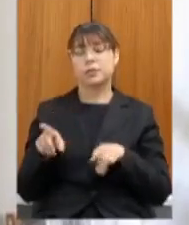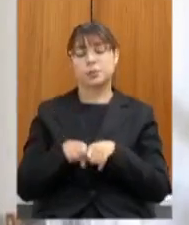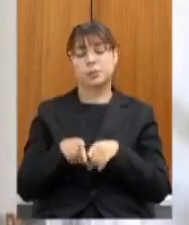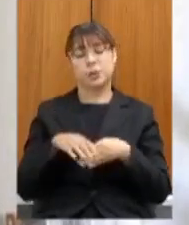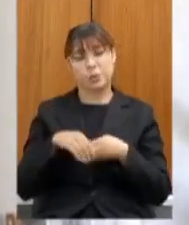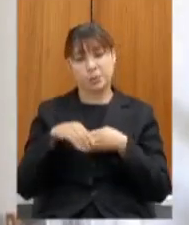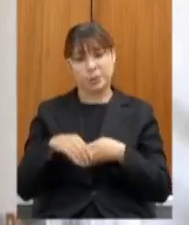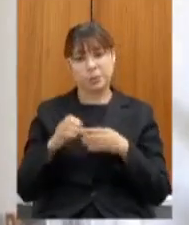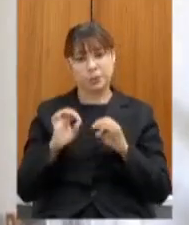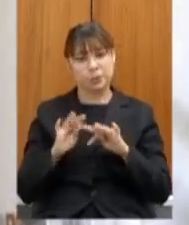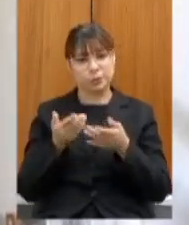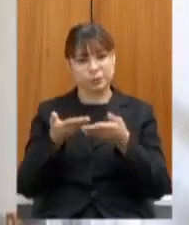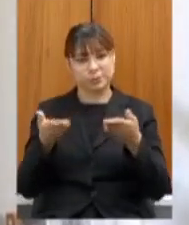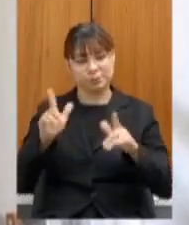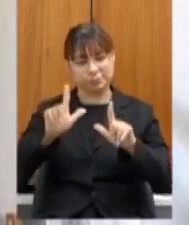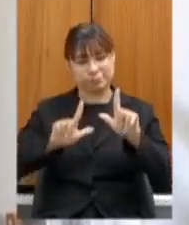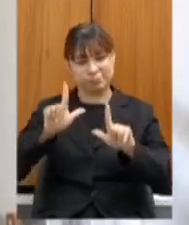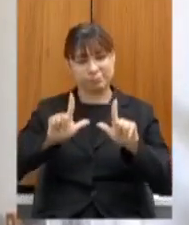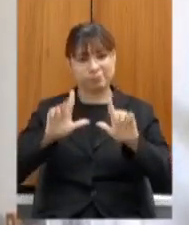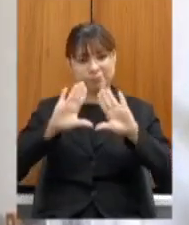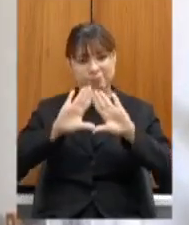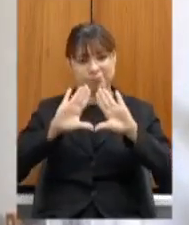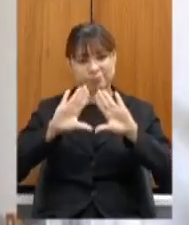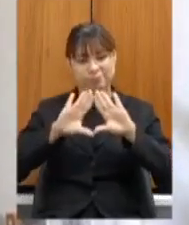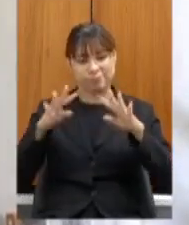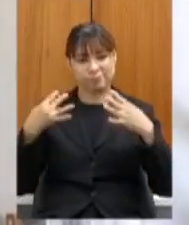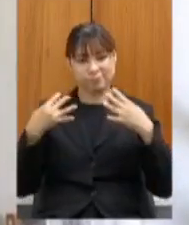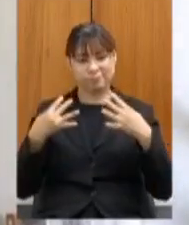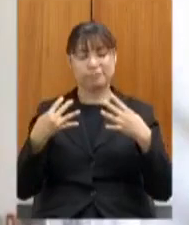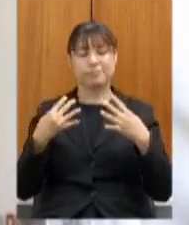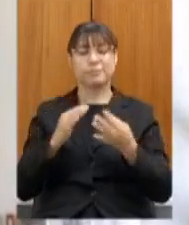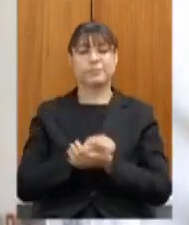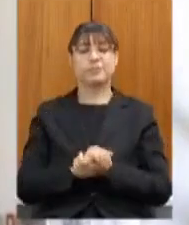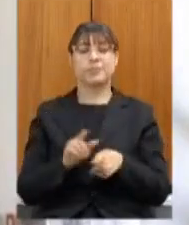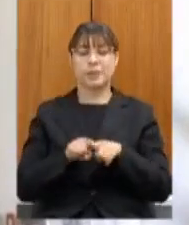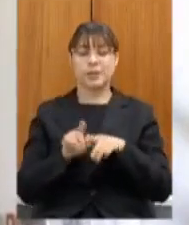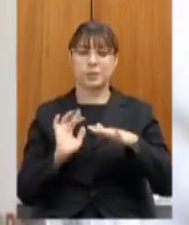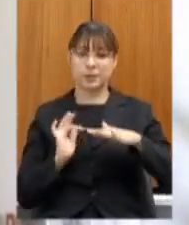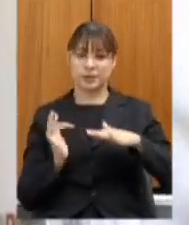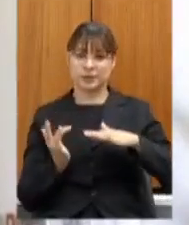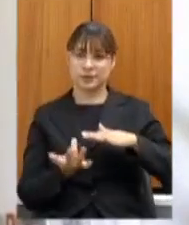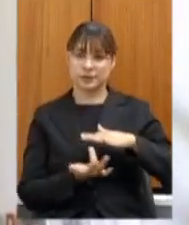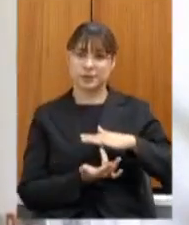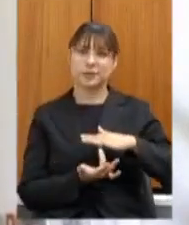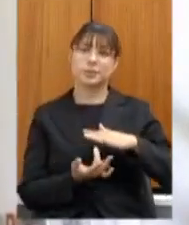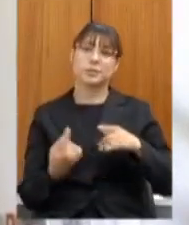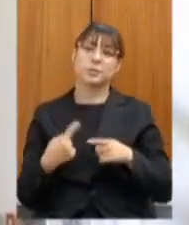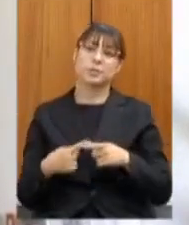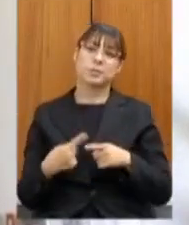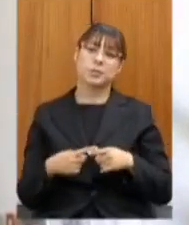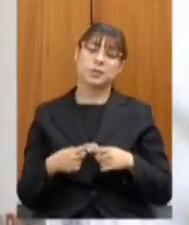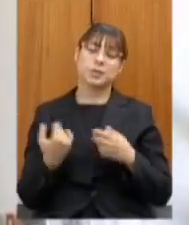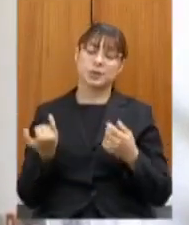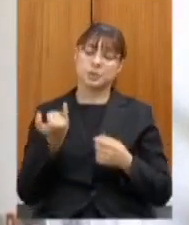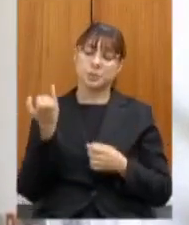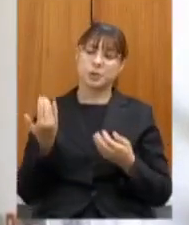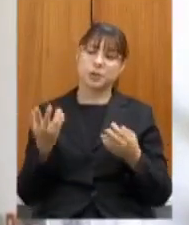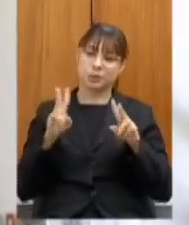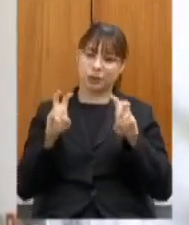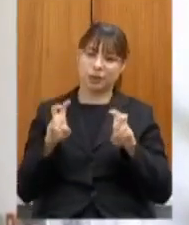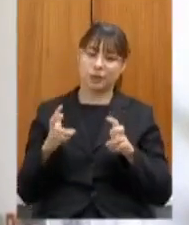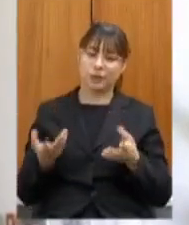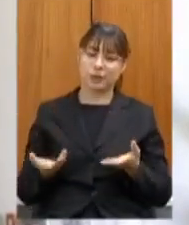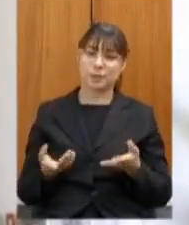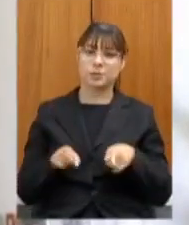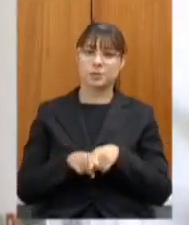acompanhando pela TV Assembleia e pelas redes sociais devido à importância desse tema e mais uma vez